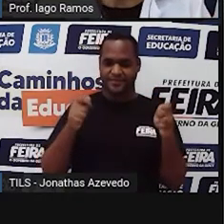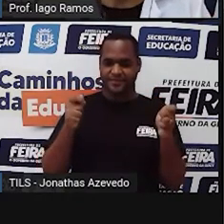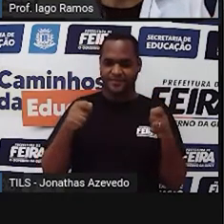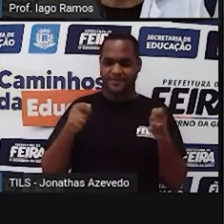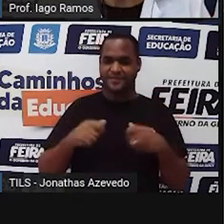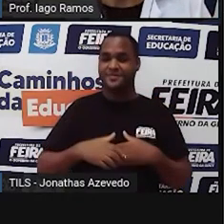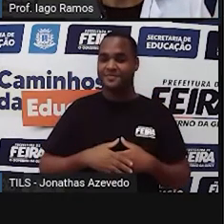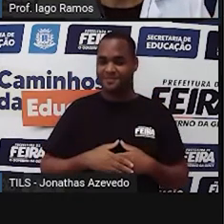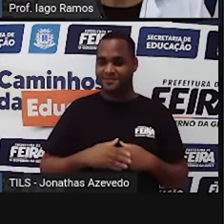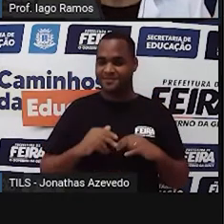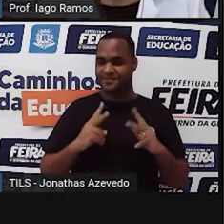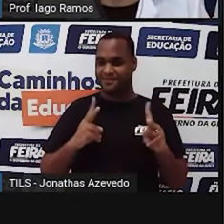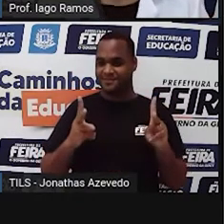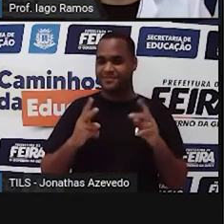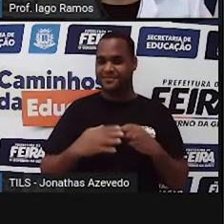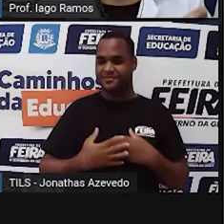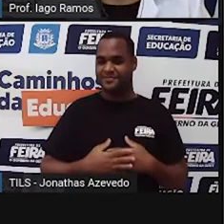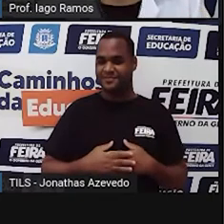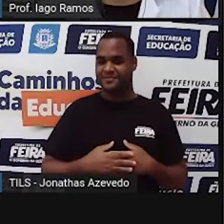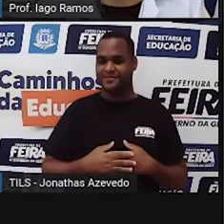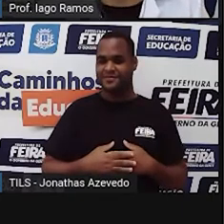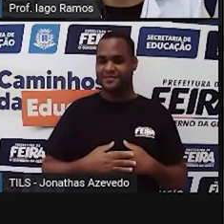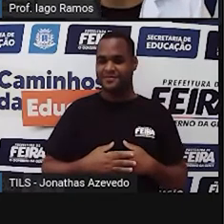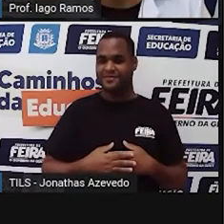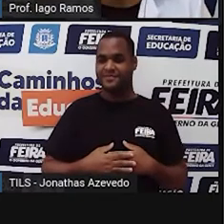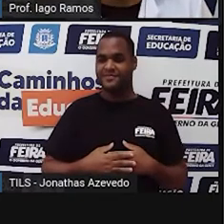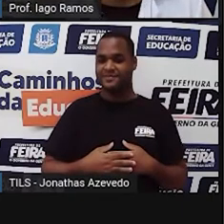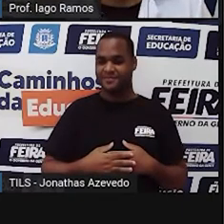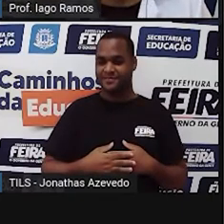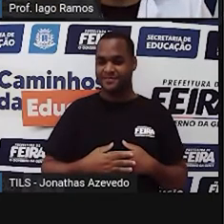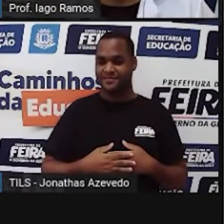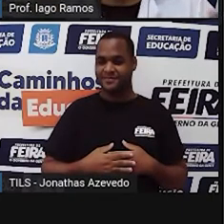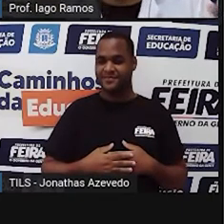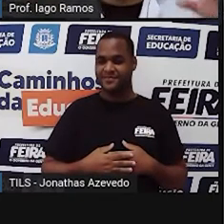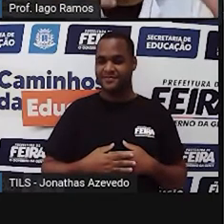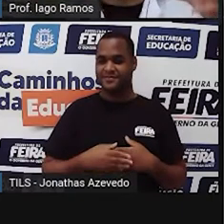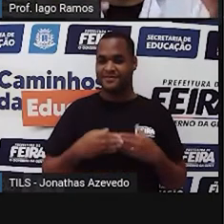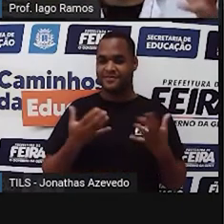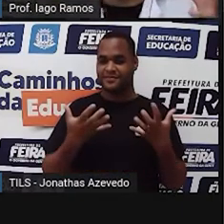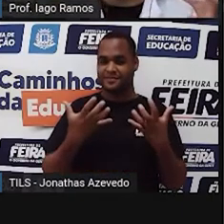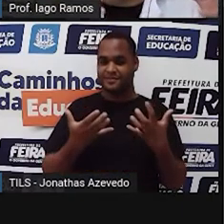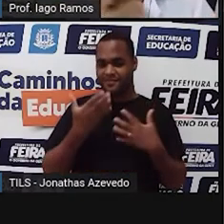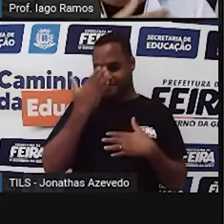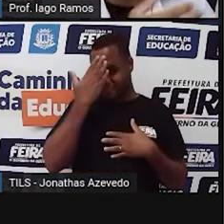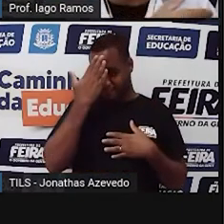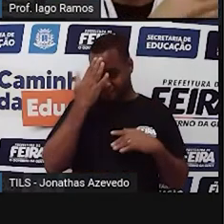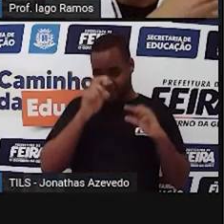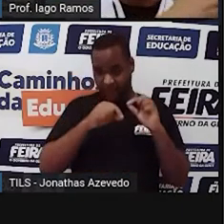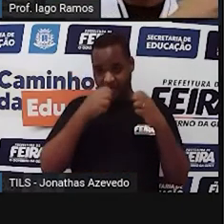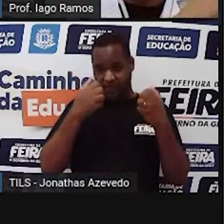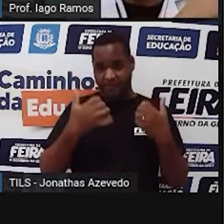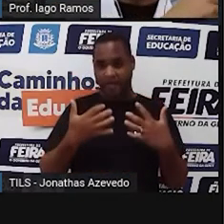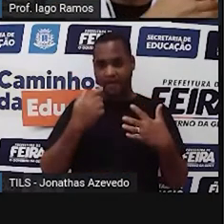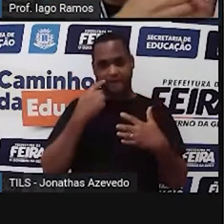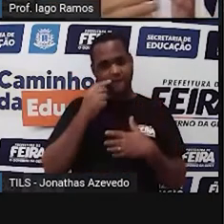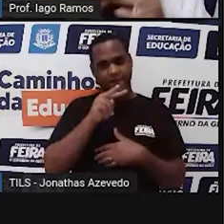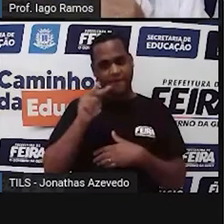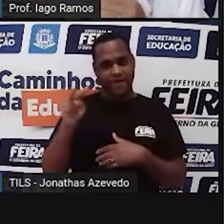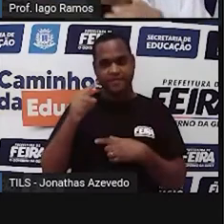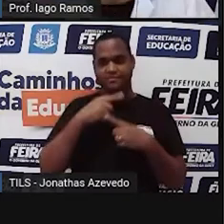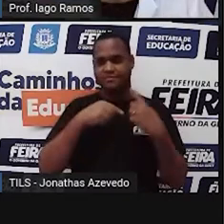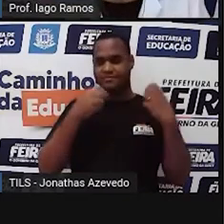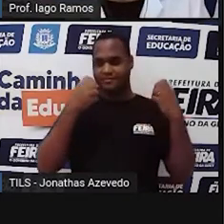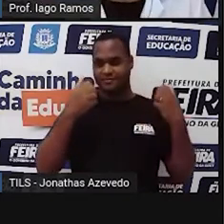bom? E aí eu quero saber o seguinte, ó, conforme aí o que a gente já conseguiu ver de umas aulas,